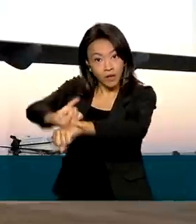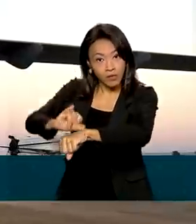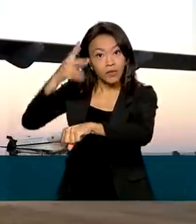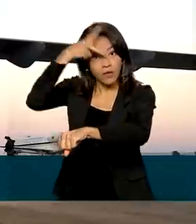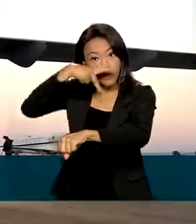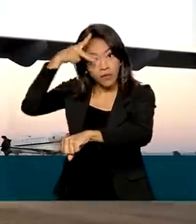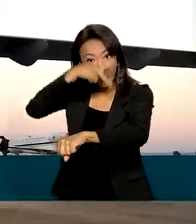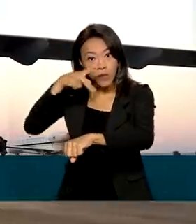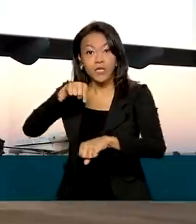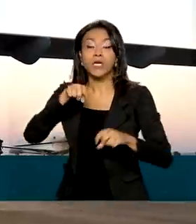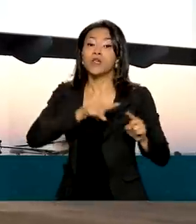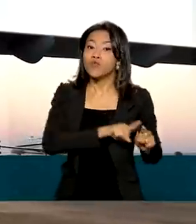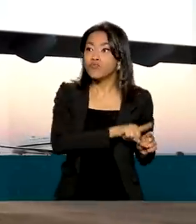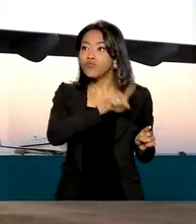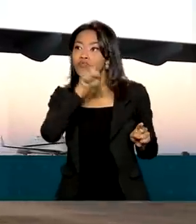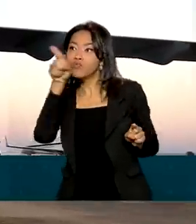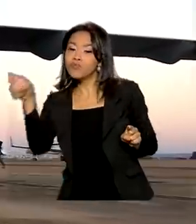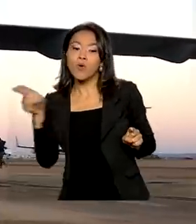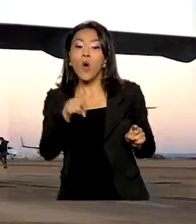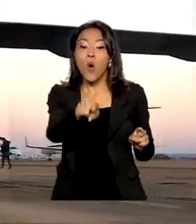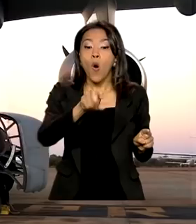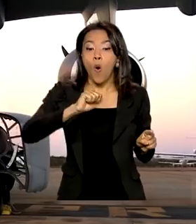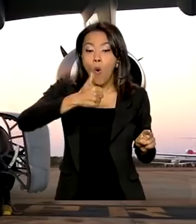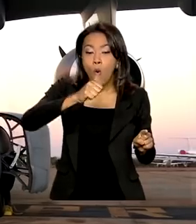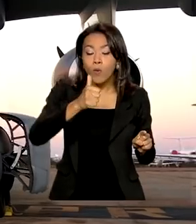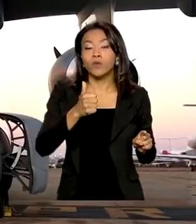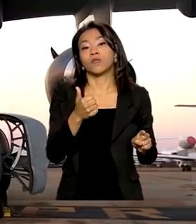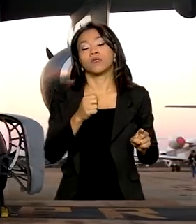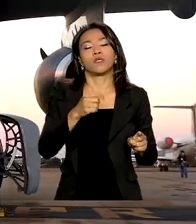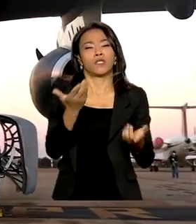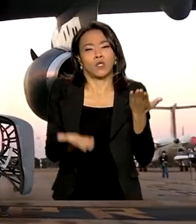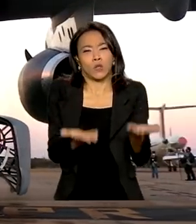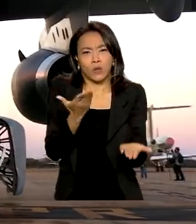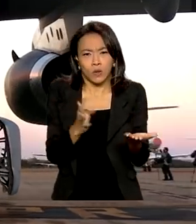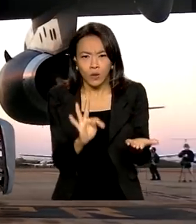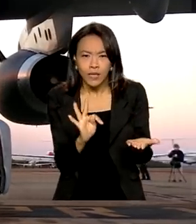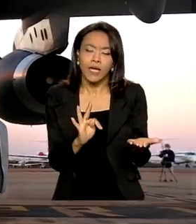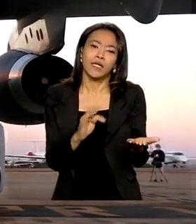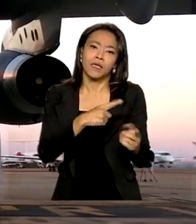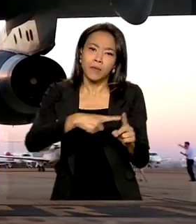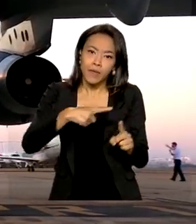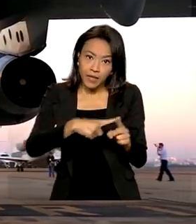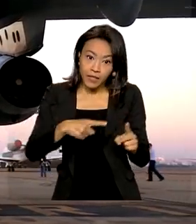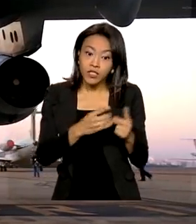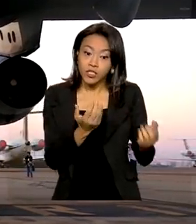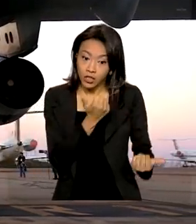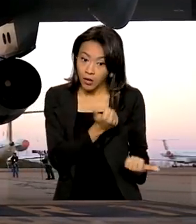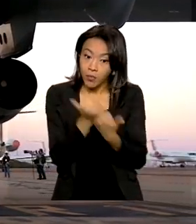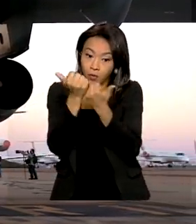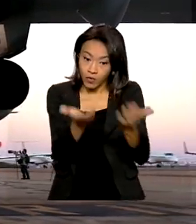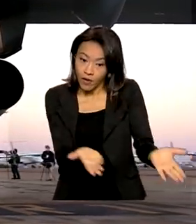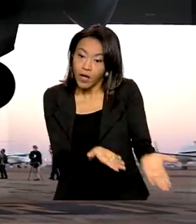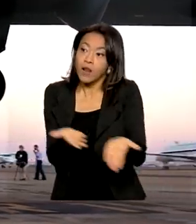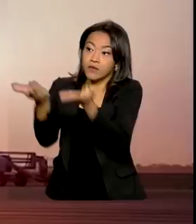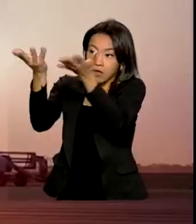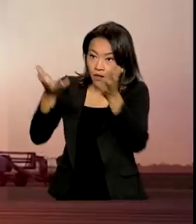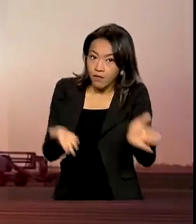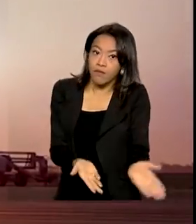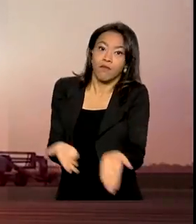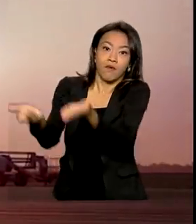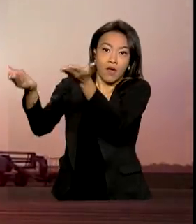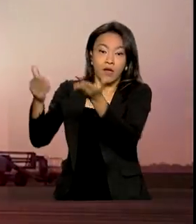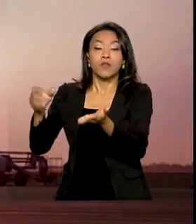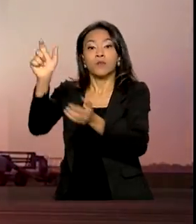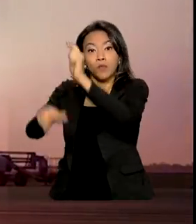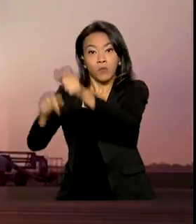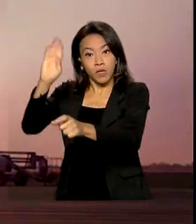No voo de ida, 11 toneladas e meia de material e ajuda humanitária serão enviados aos brasileiros que